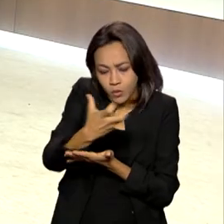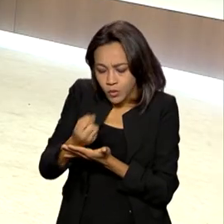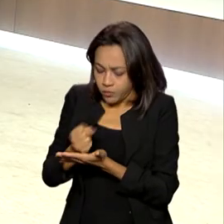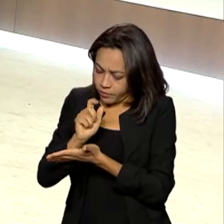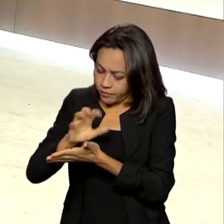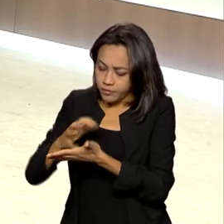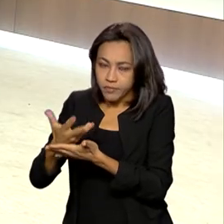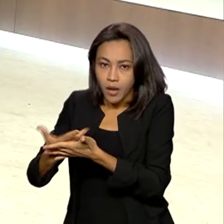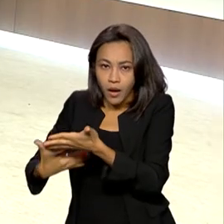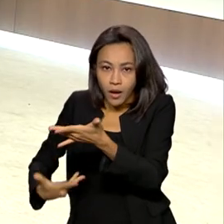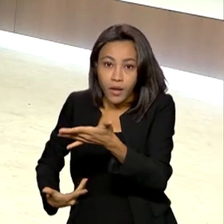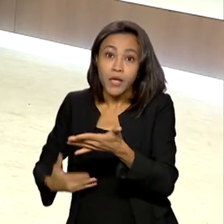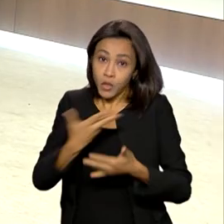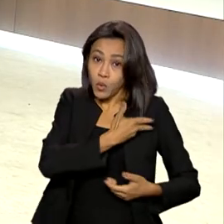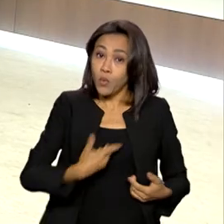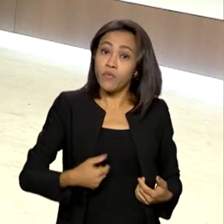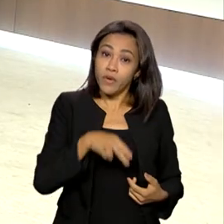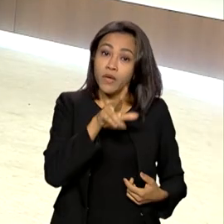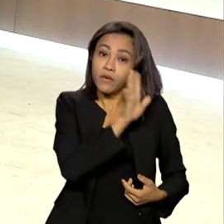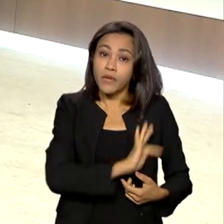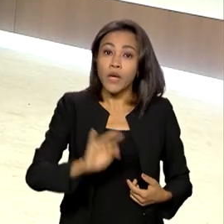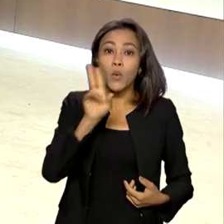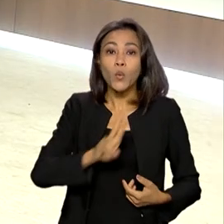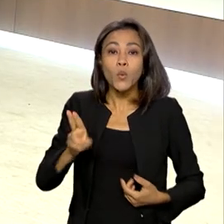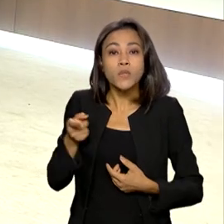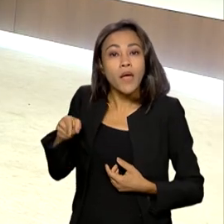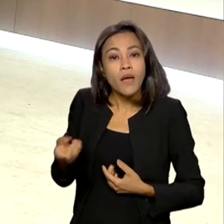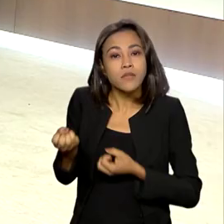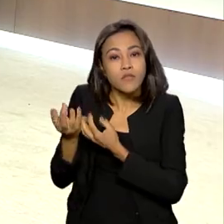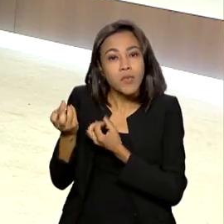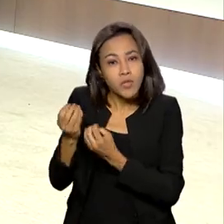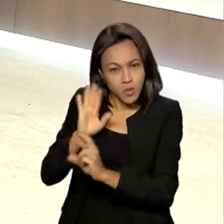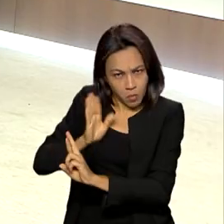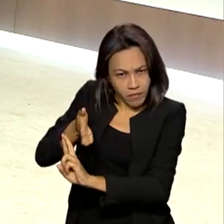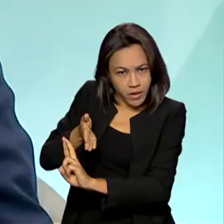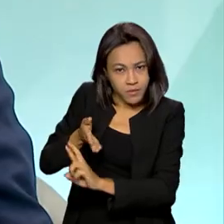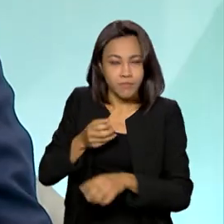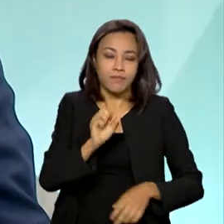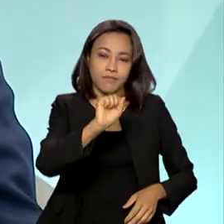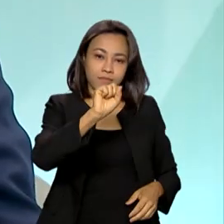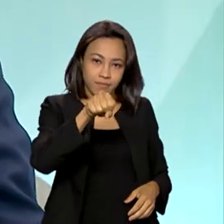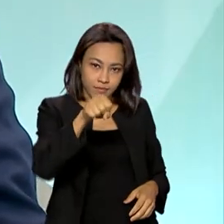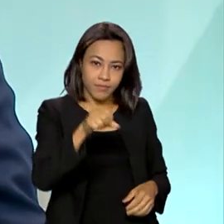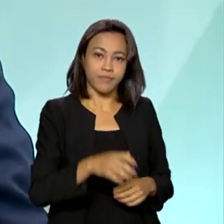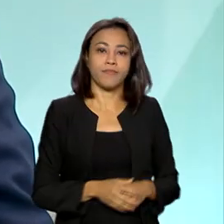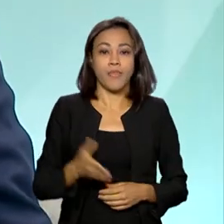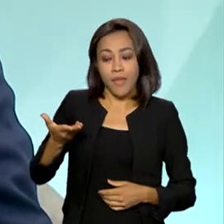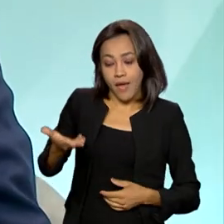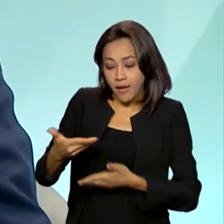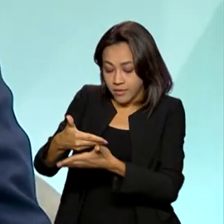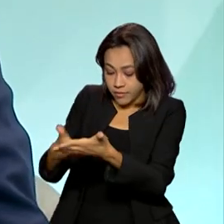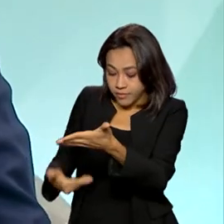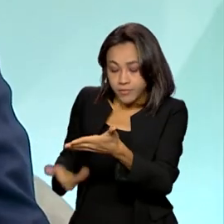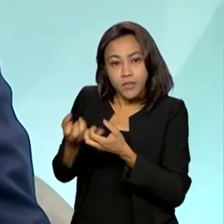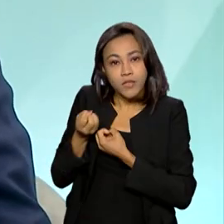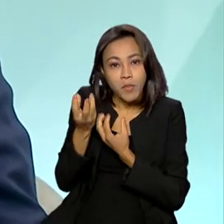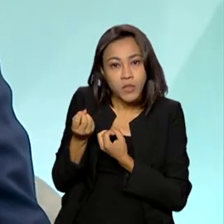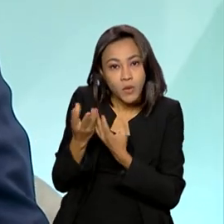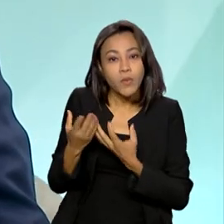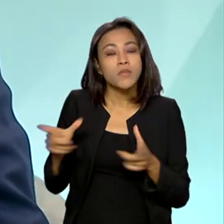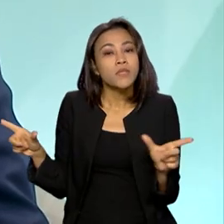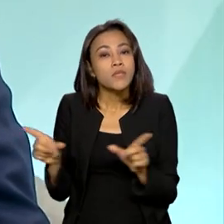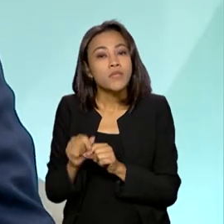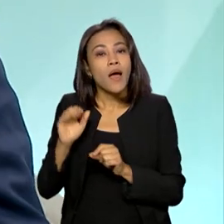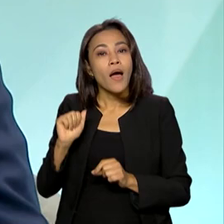governo federal utilize essa base de dados como referência. Exatamente. A base de dados da NTT, dos